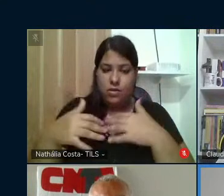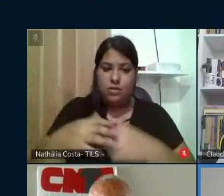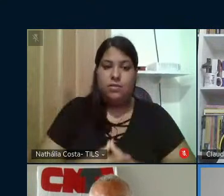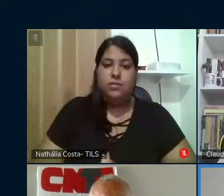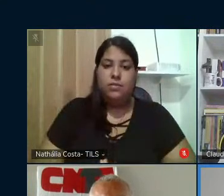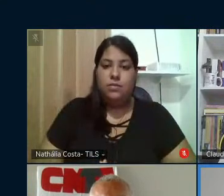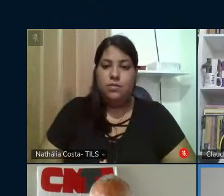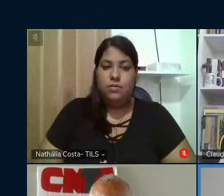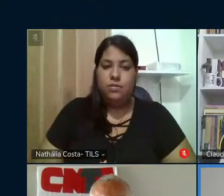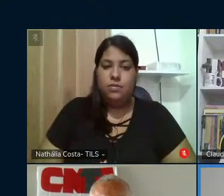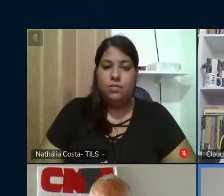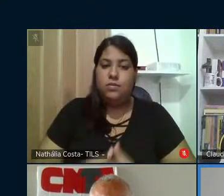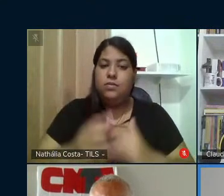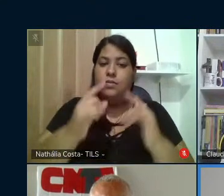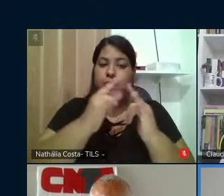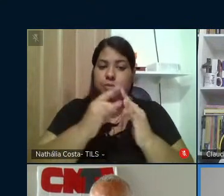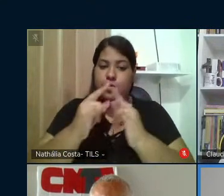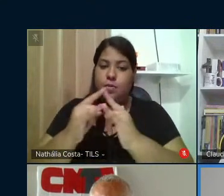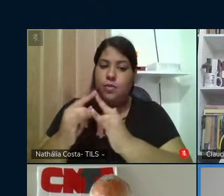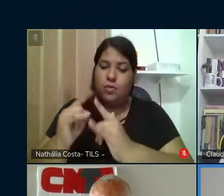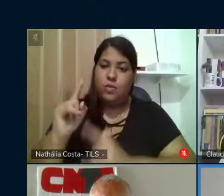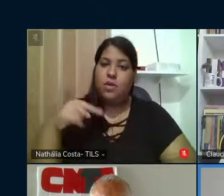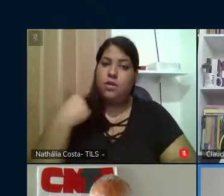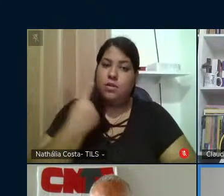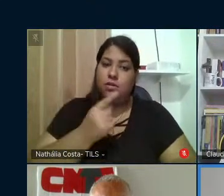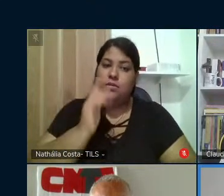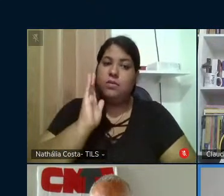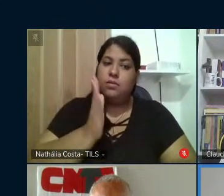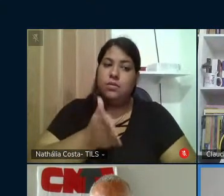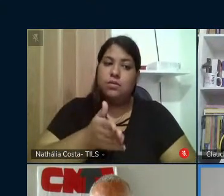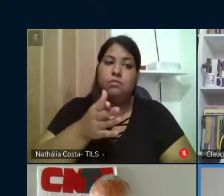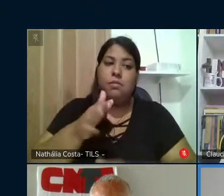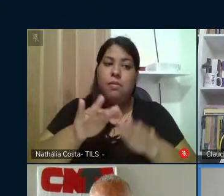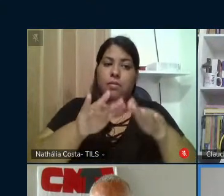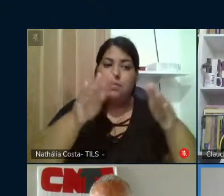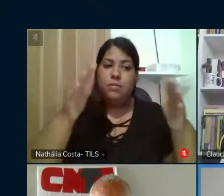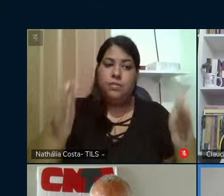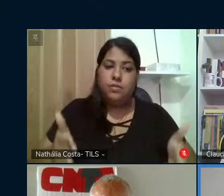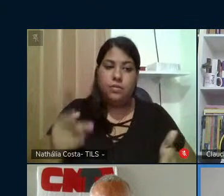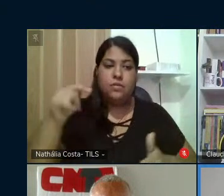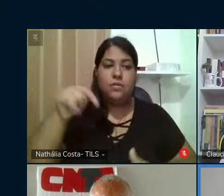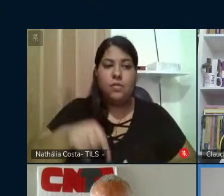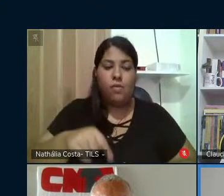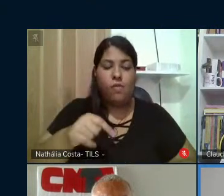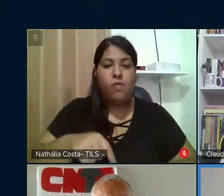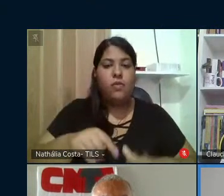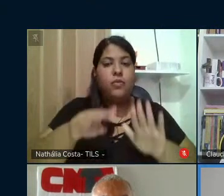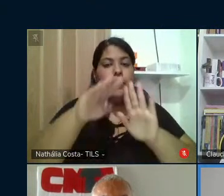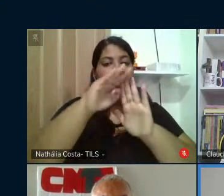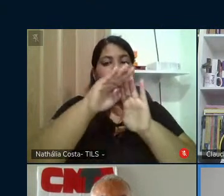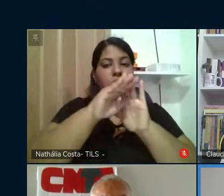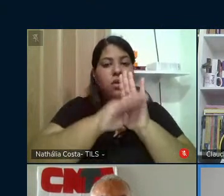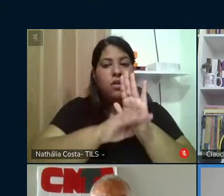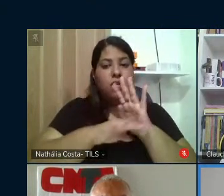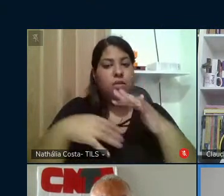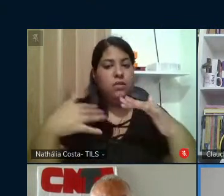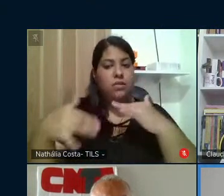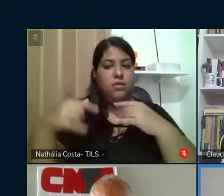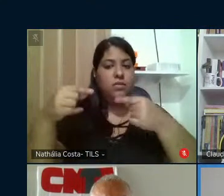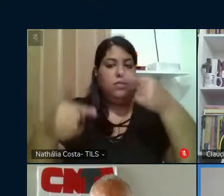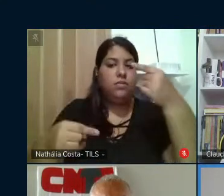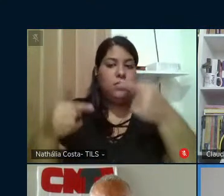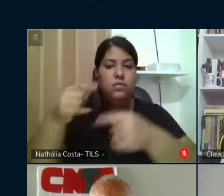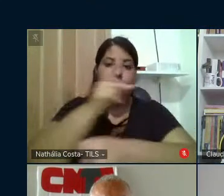institucionalmente a gente tomar a contribuição dessa mesa para um programa de ação político e